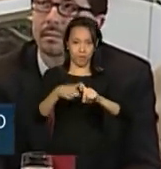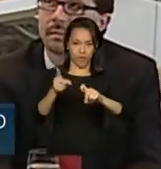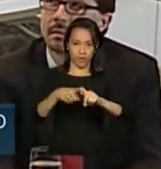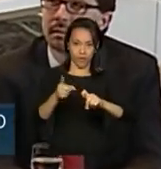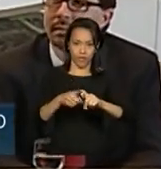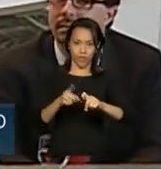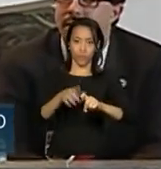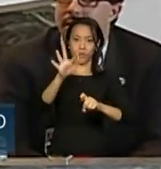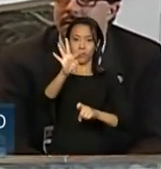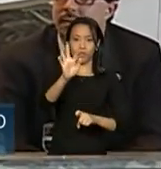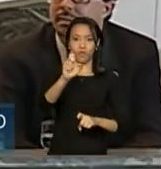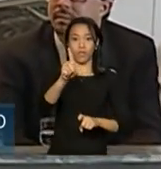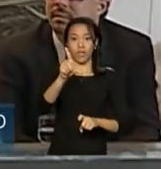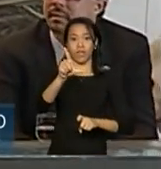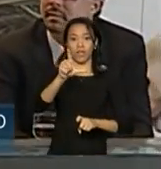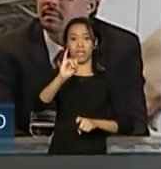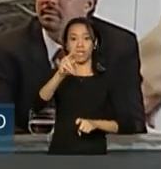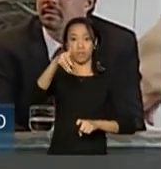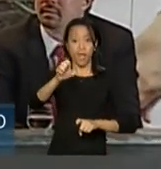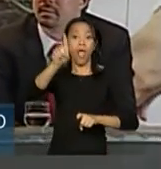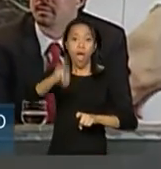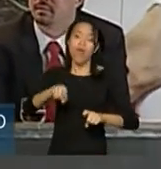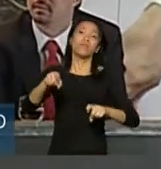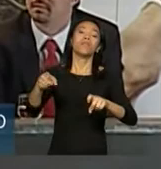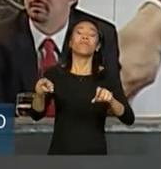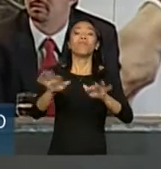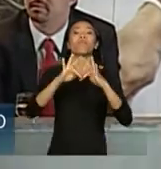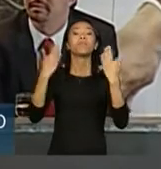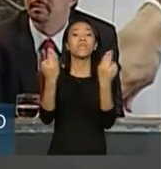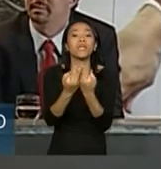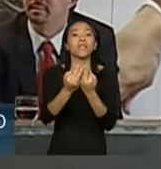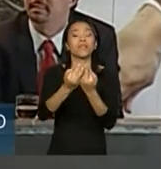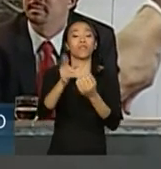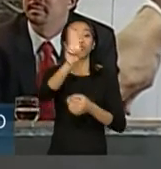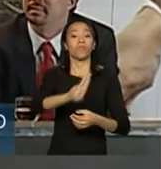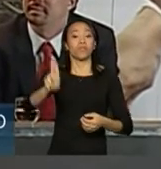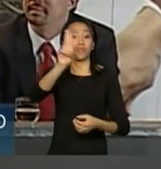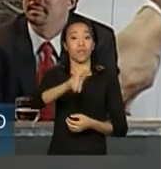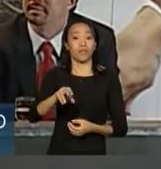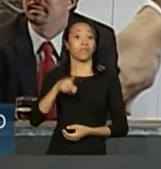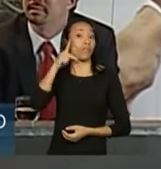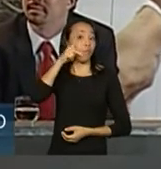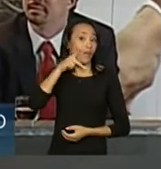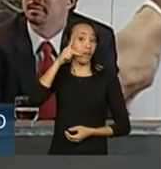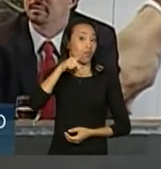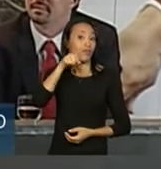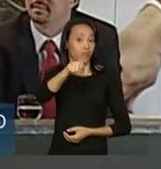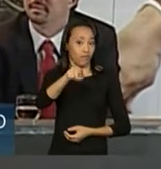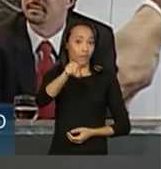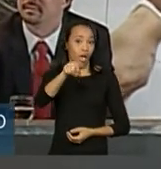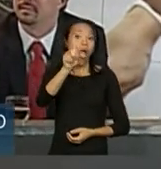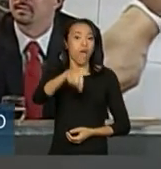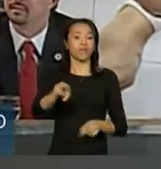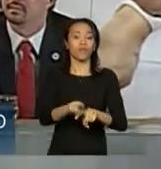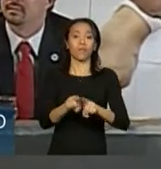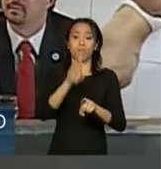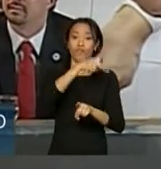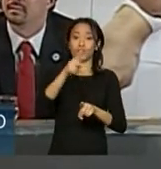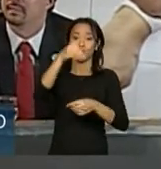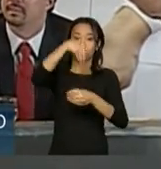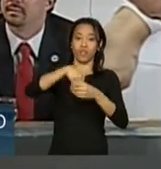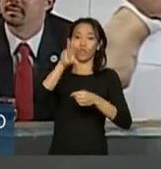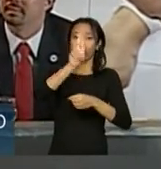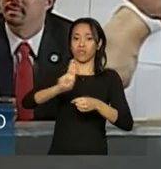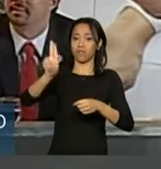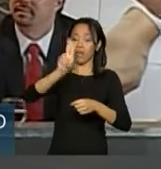Proencio também é médico de família da Universidade Federal da Paraíba, também é professor da universidade